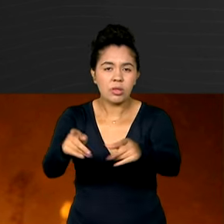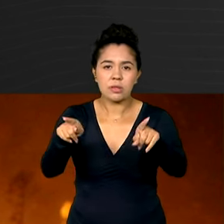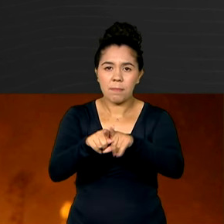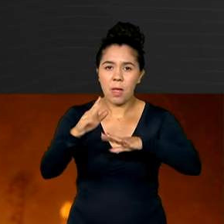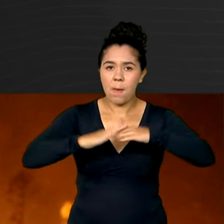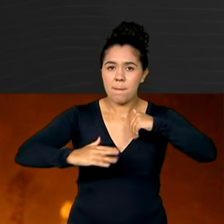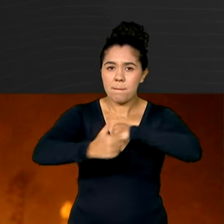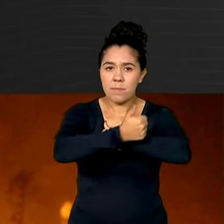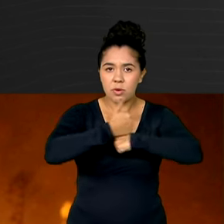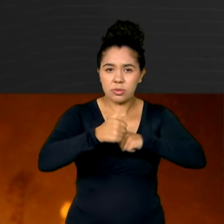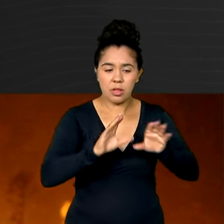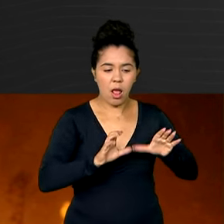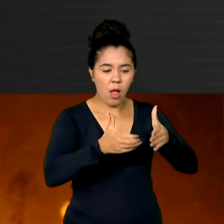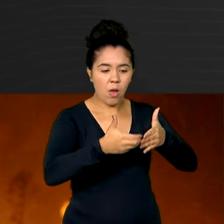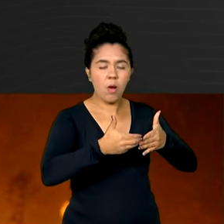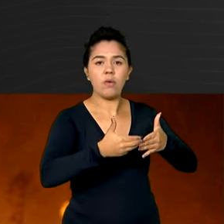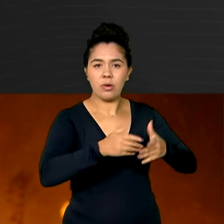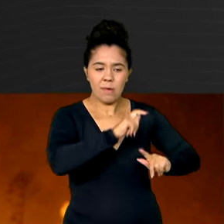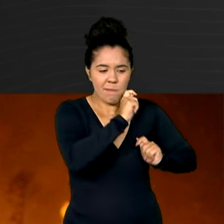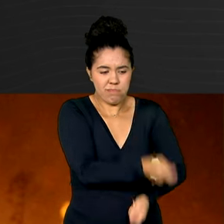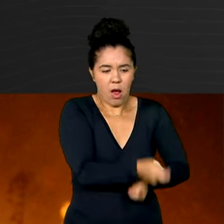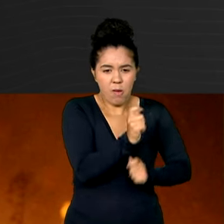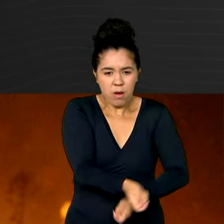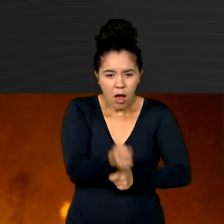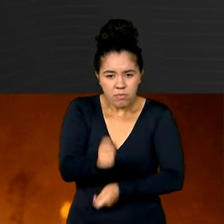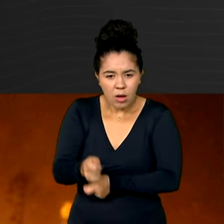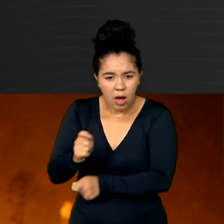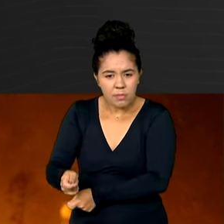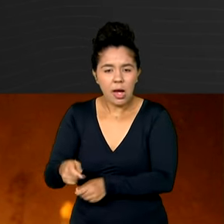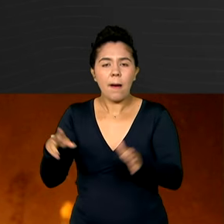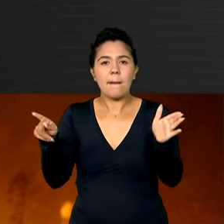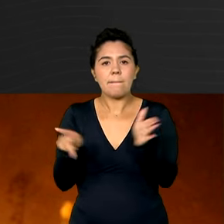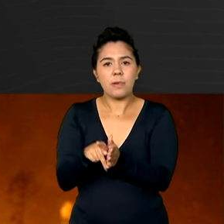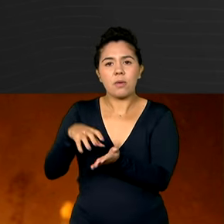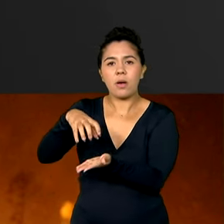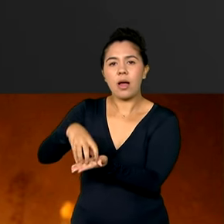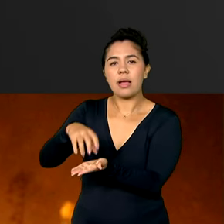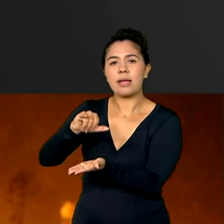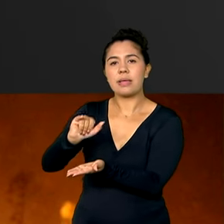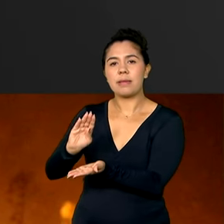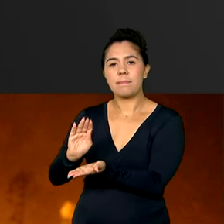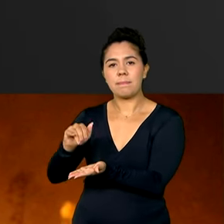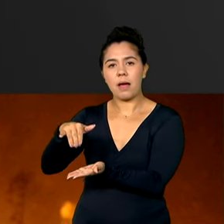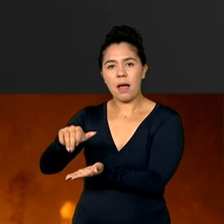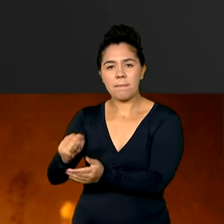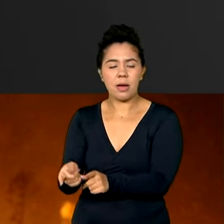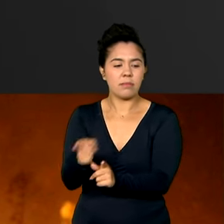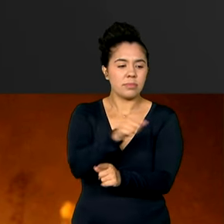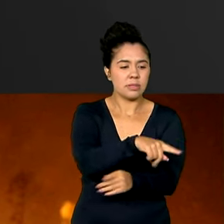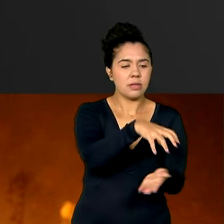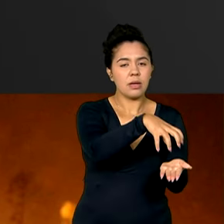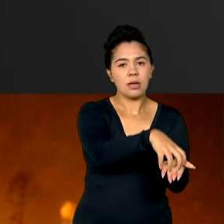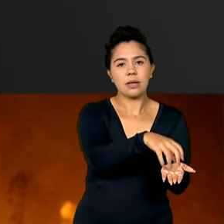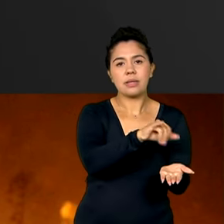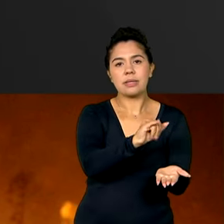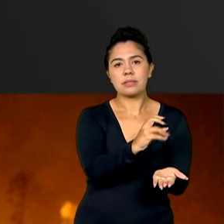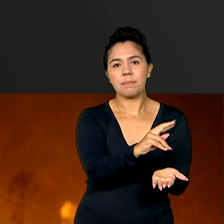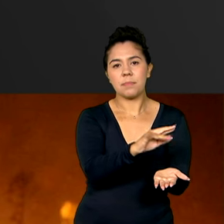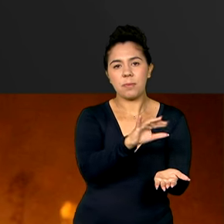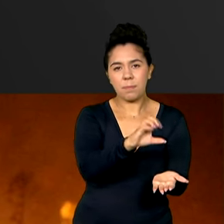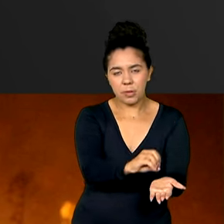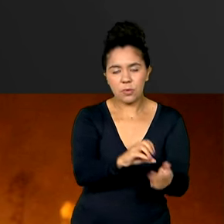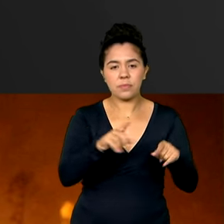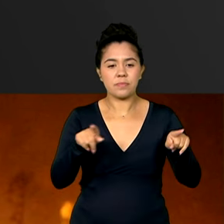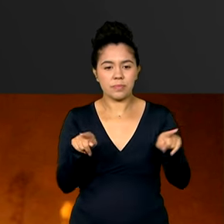Foram quase 1.500 brigadistas do Ibama e do ICMBio para a Amazônia. 842 profissionais do